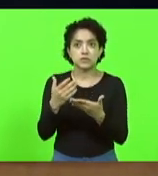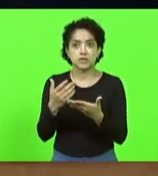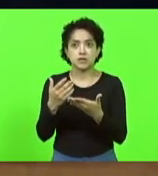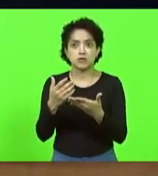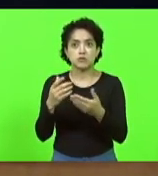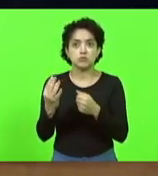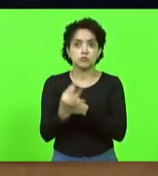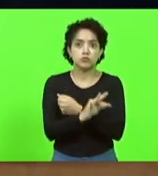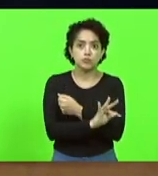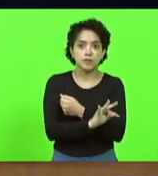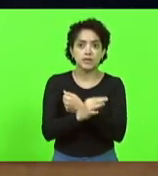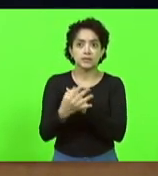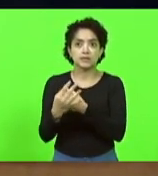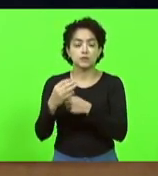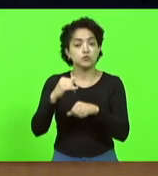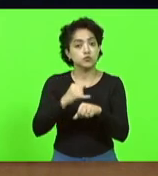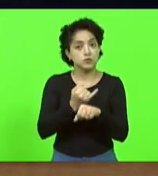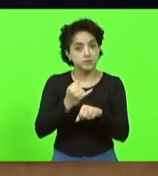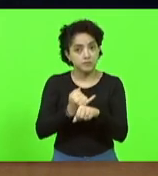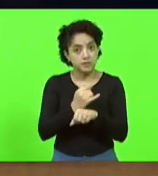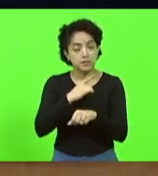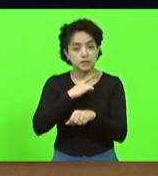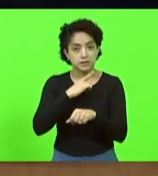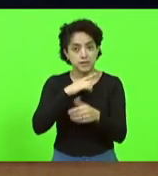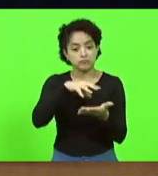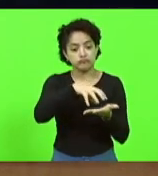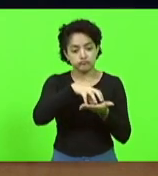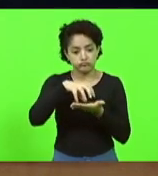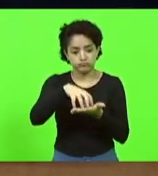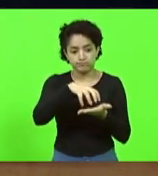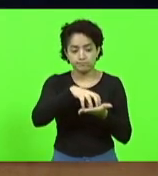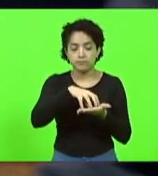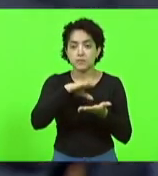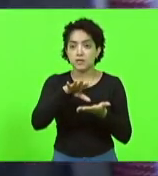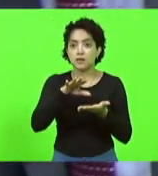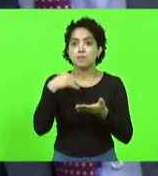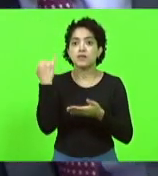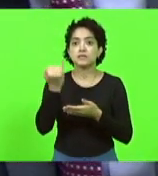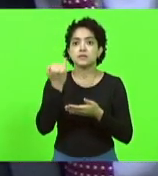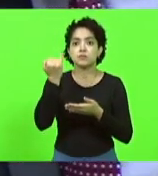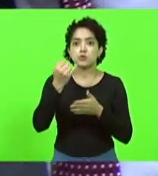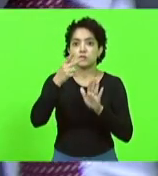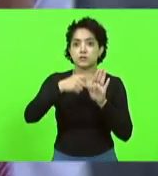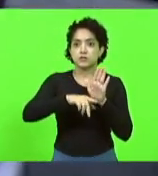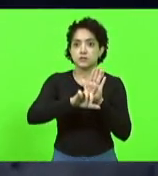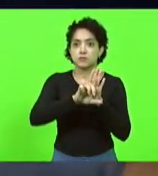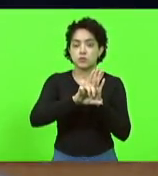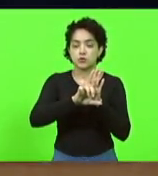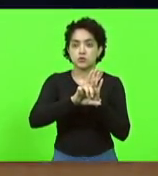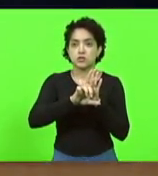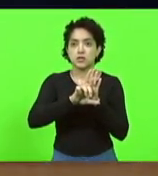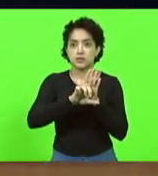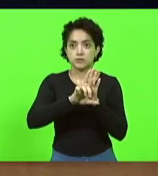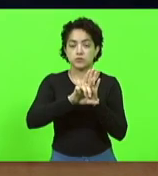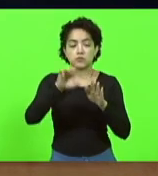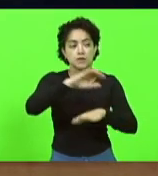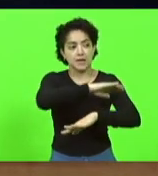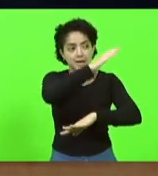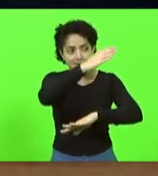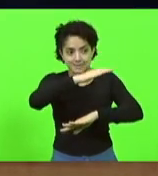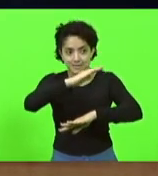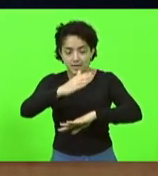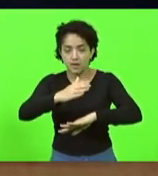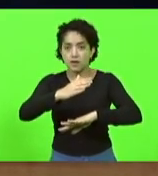Tubarão, Joinville. Então, o projeto é importante, só para ressaltar que a Serra Catarinense também